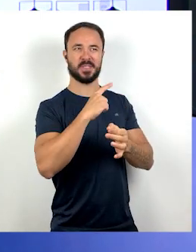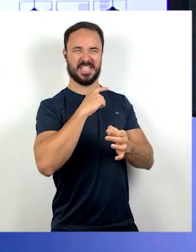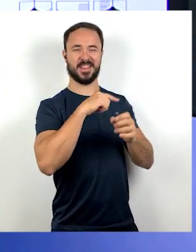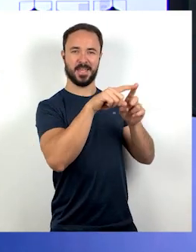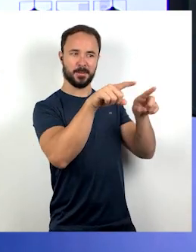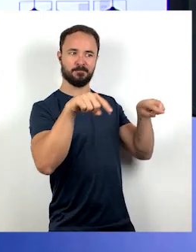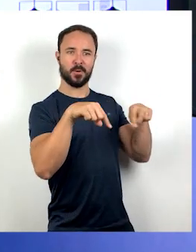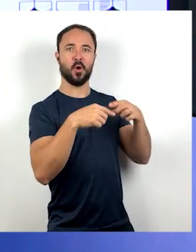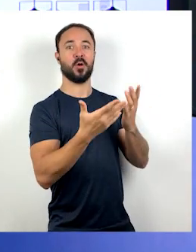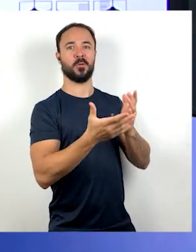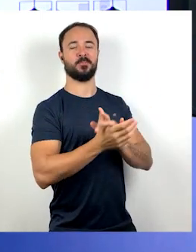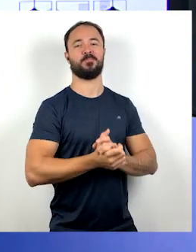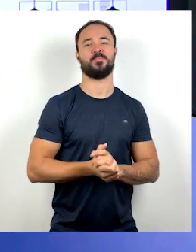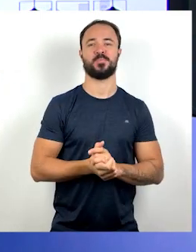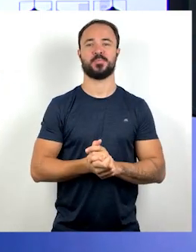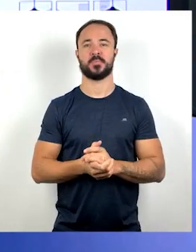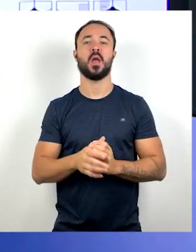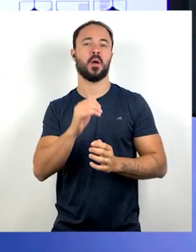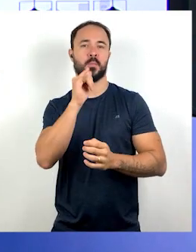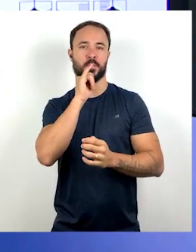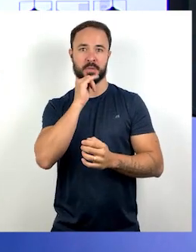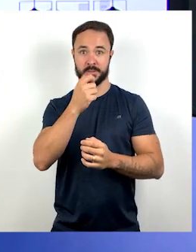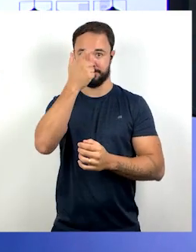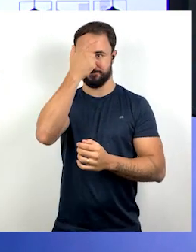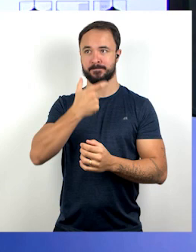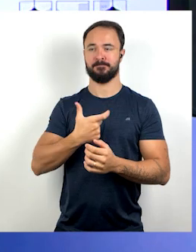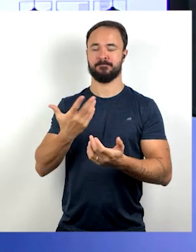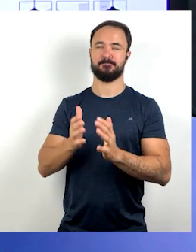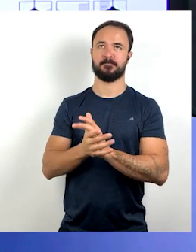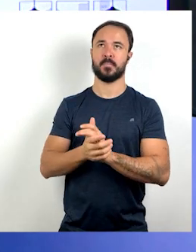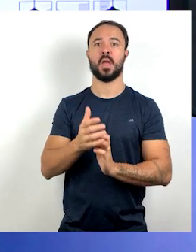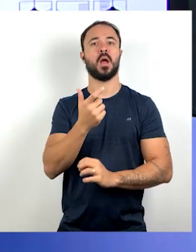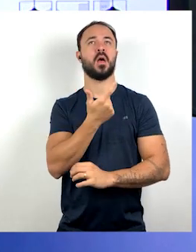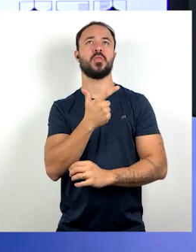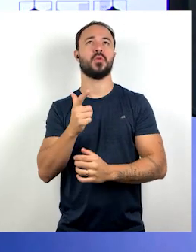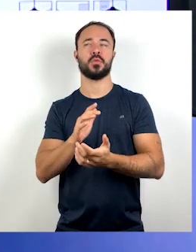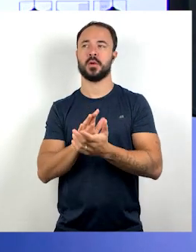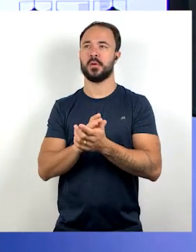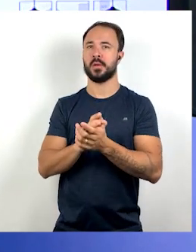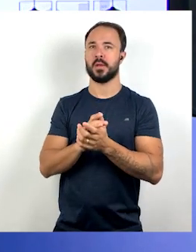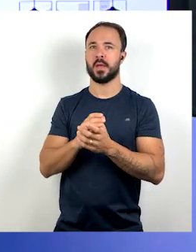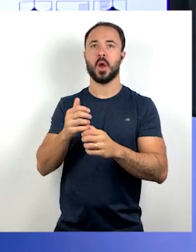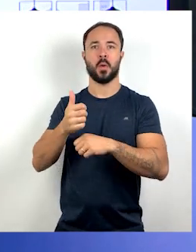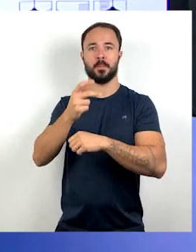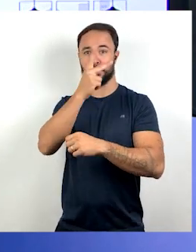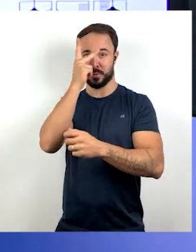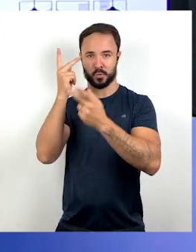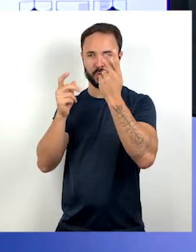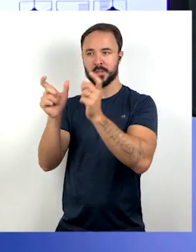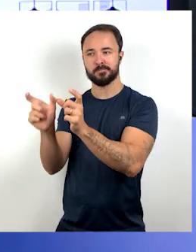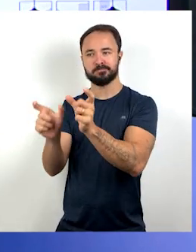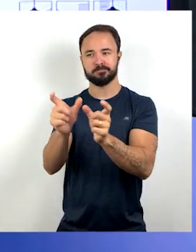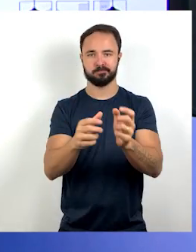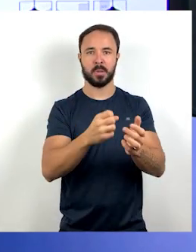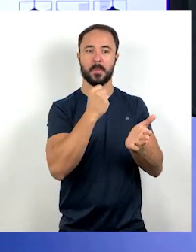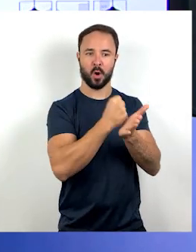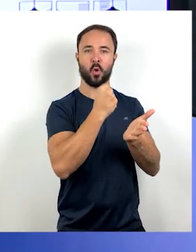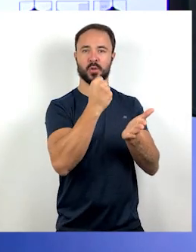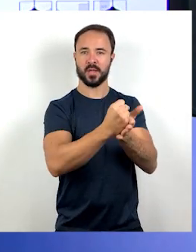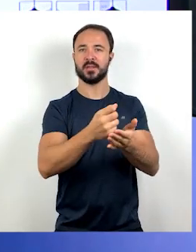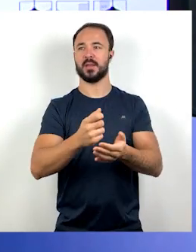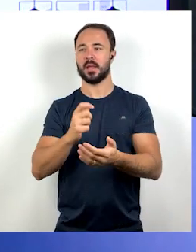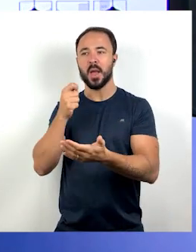eu não tenho pessoas para trabalhar para mim. Então, eu vou ter uma parceria com